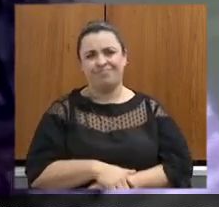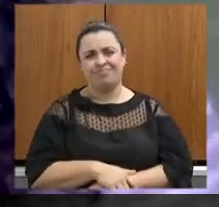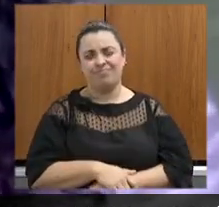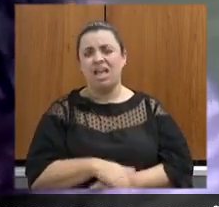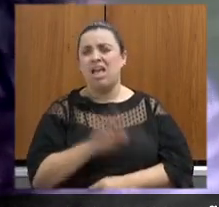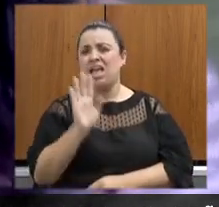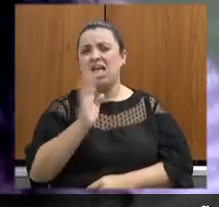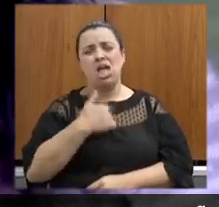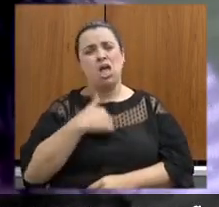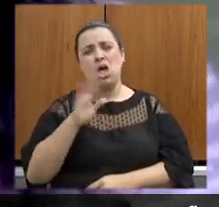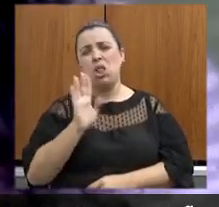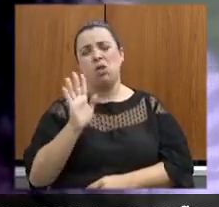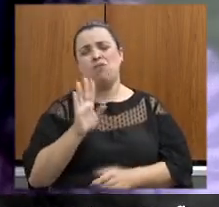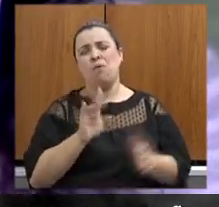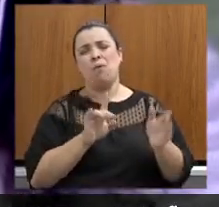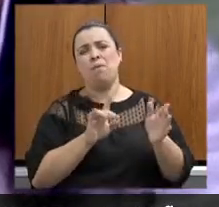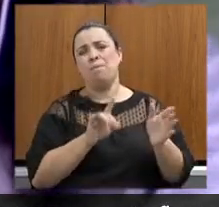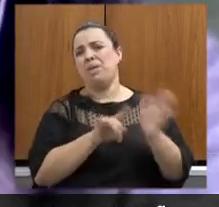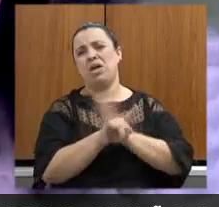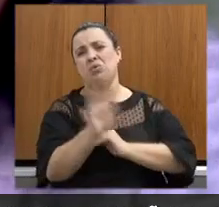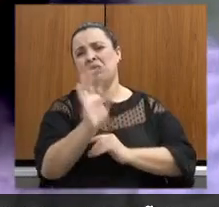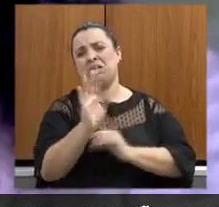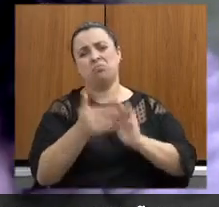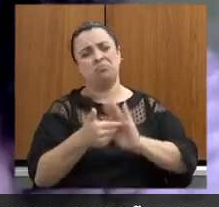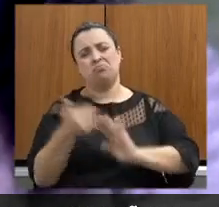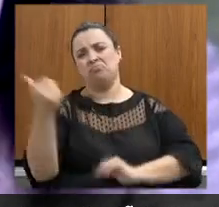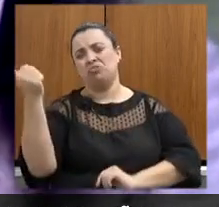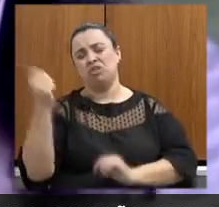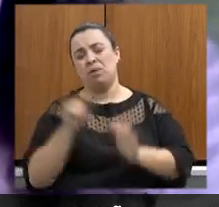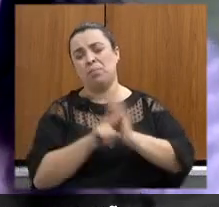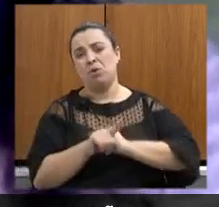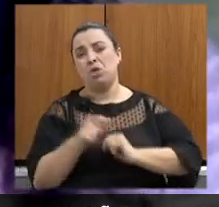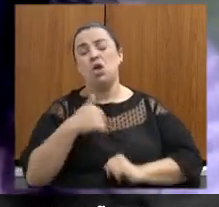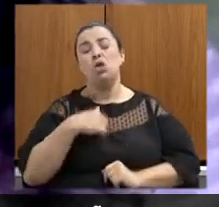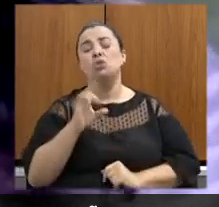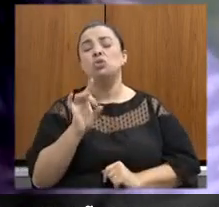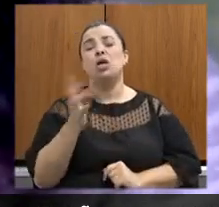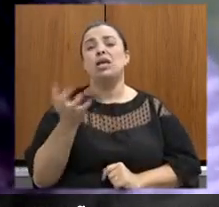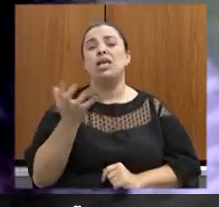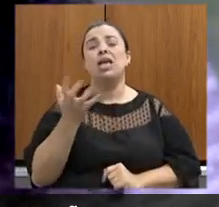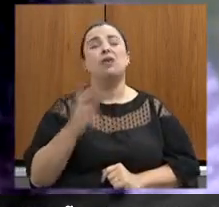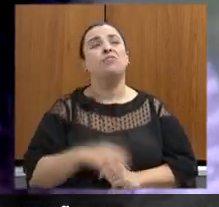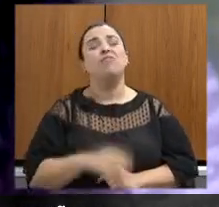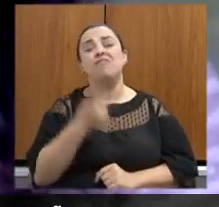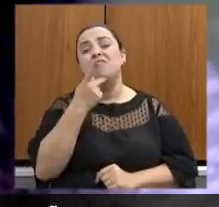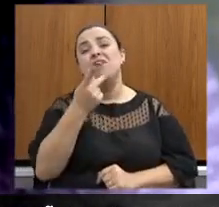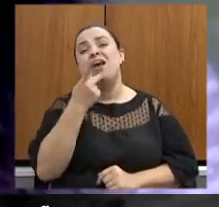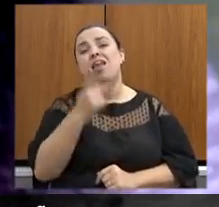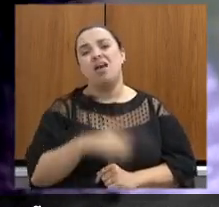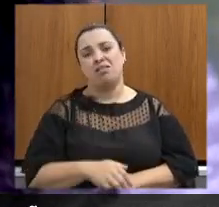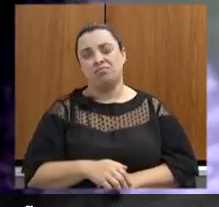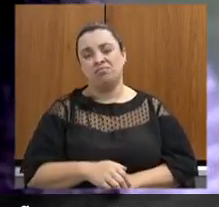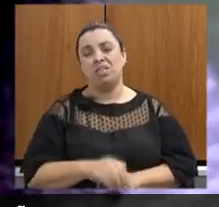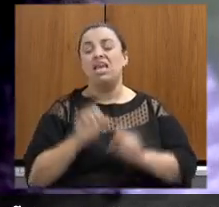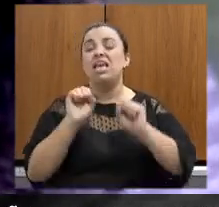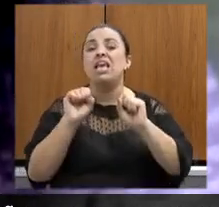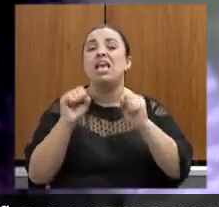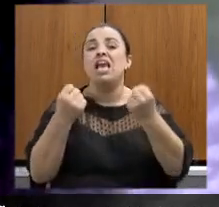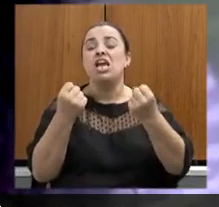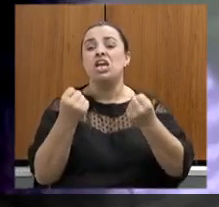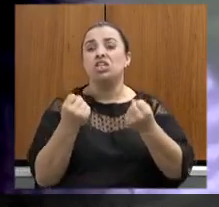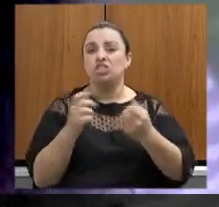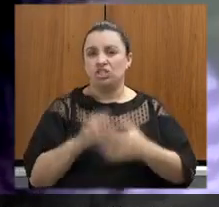fazer apenas algumas manifestações que julgo extremamente importante e eu quero aqui manifestar toda a minha